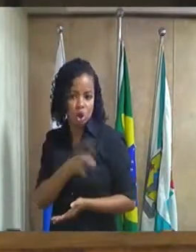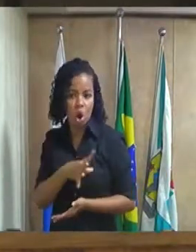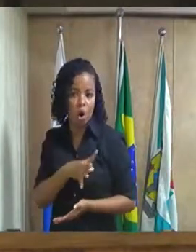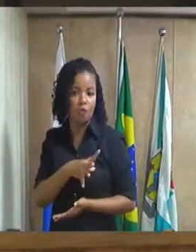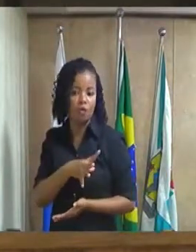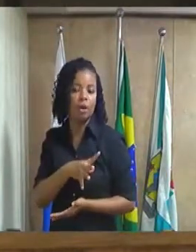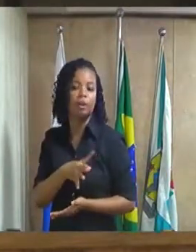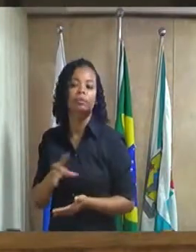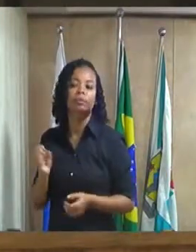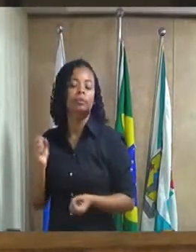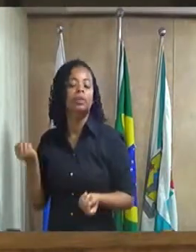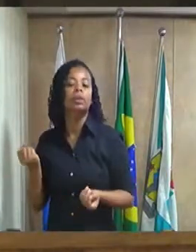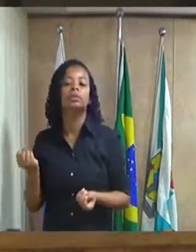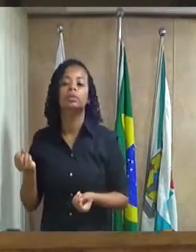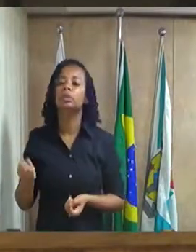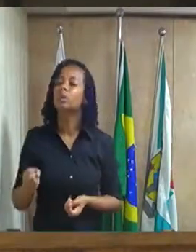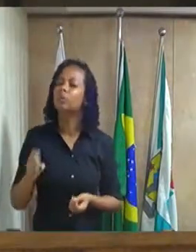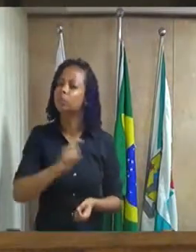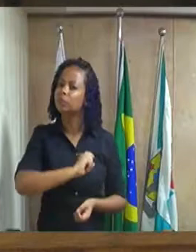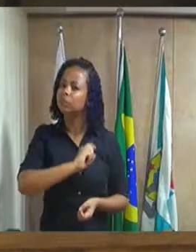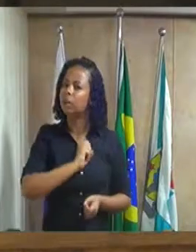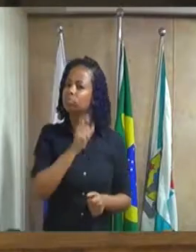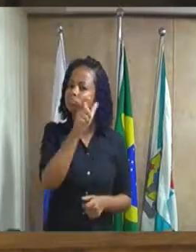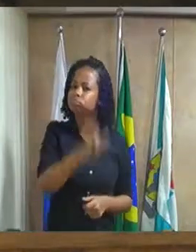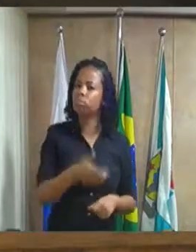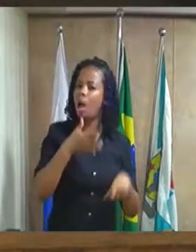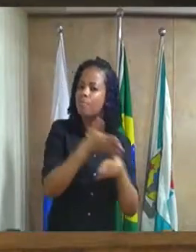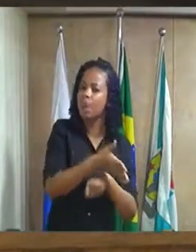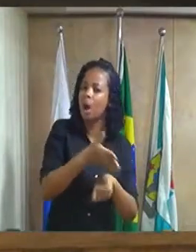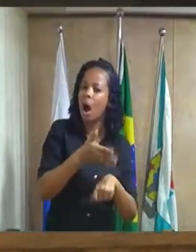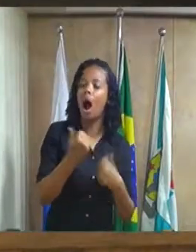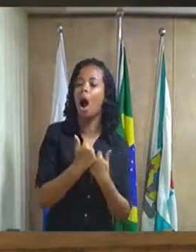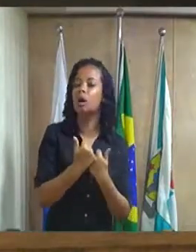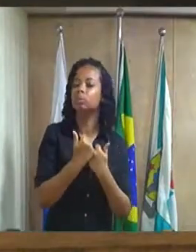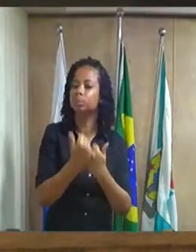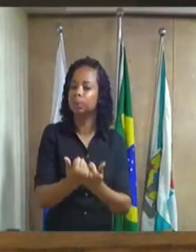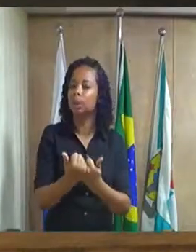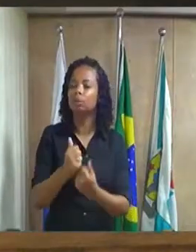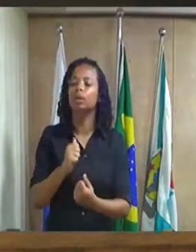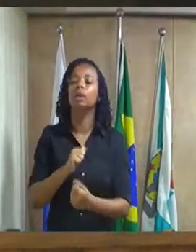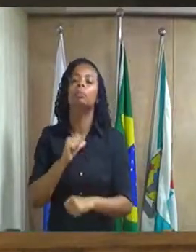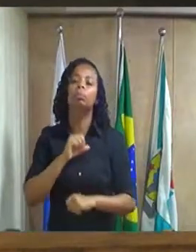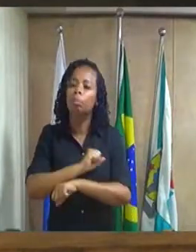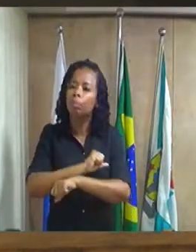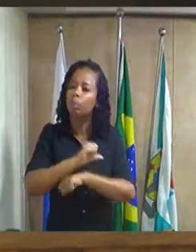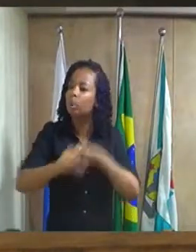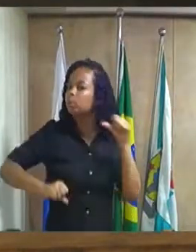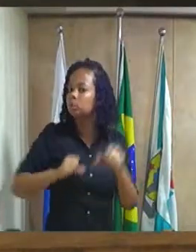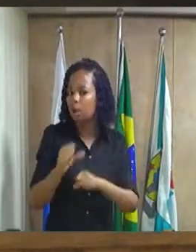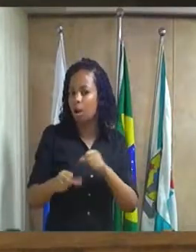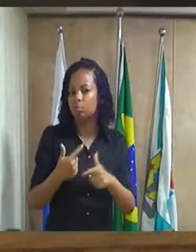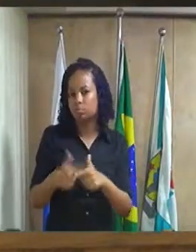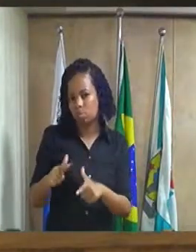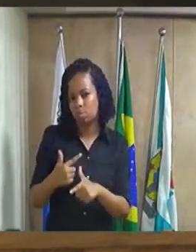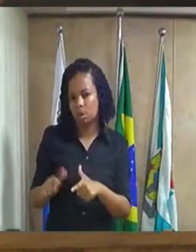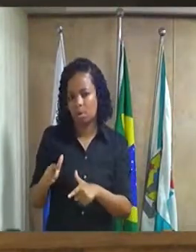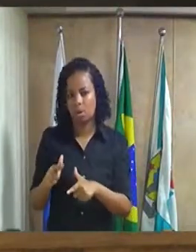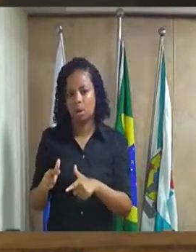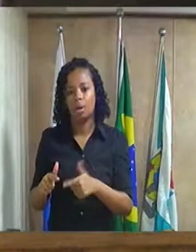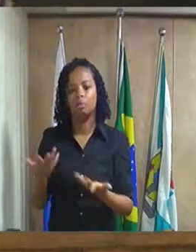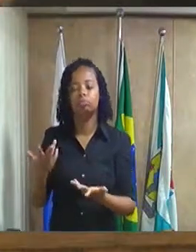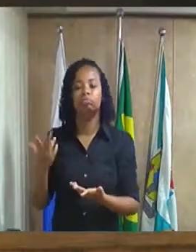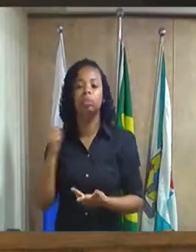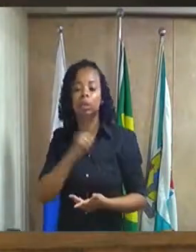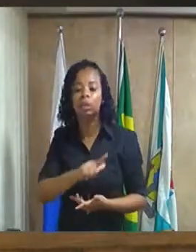com toda certeza vão nos ajudar a sair de parte desse problema porque realmente nós temos ainda um